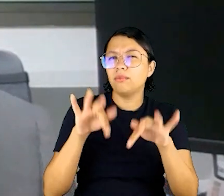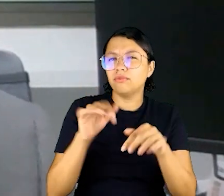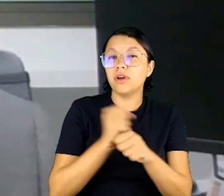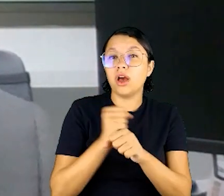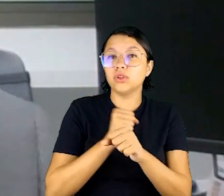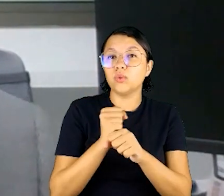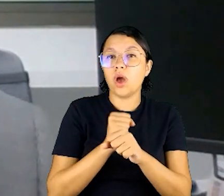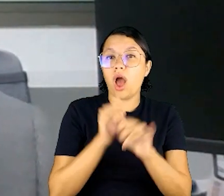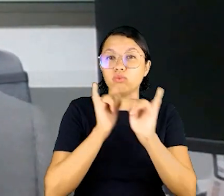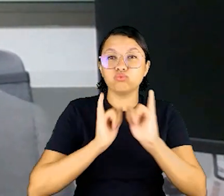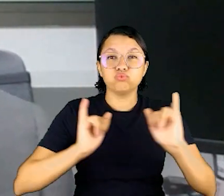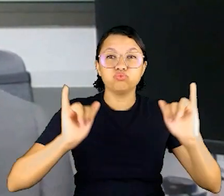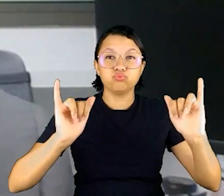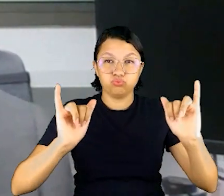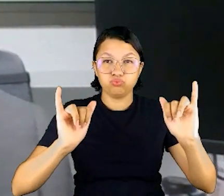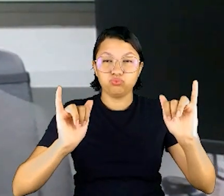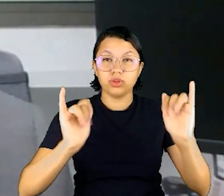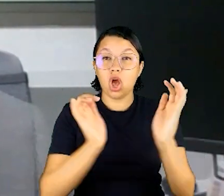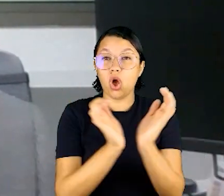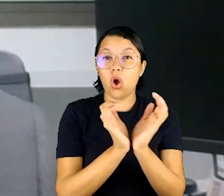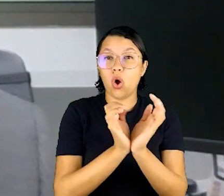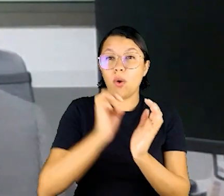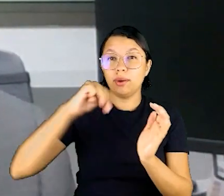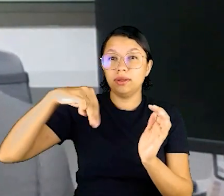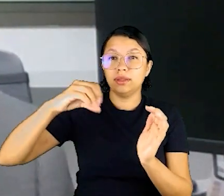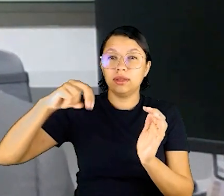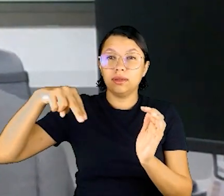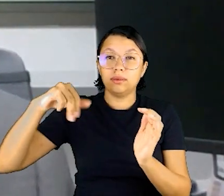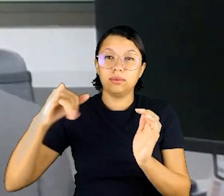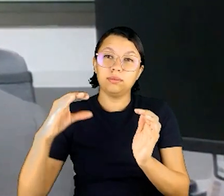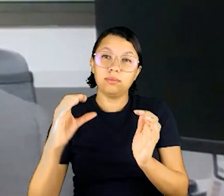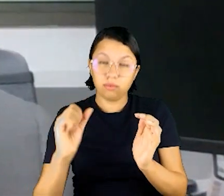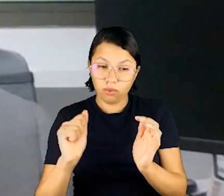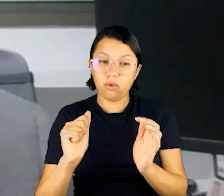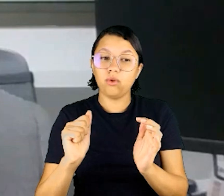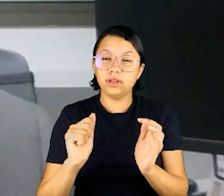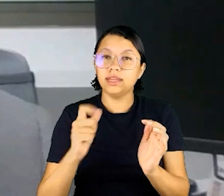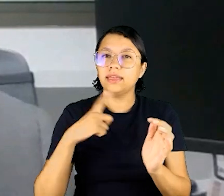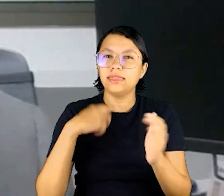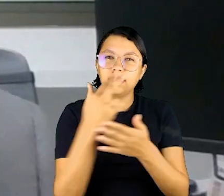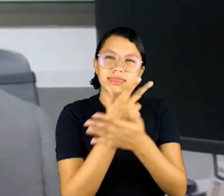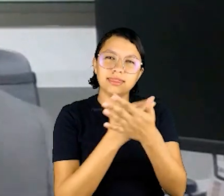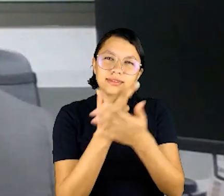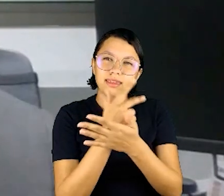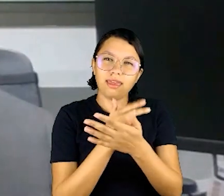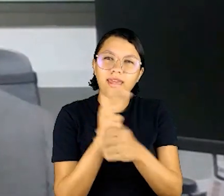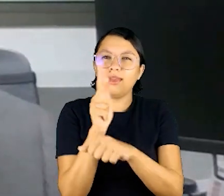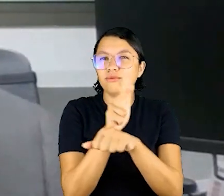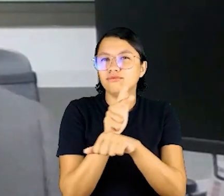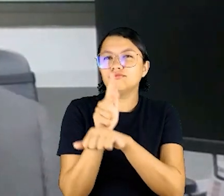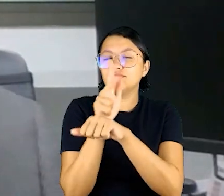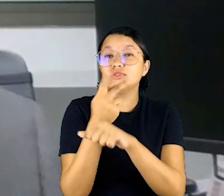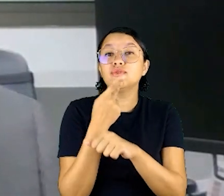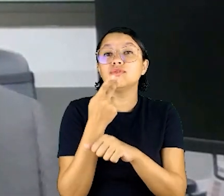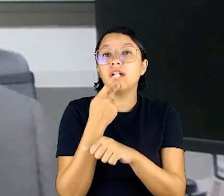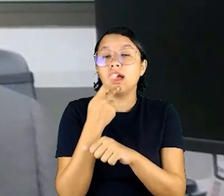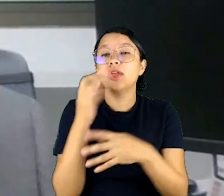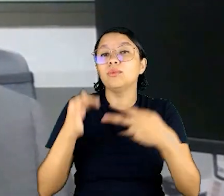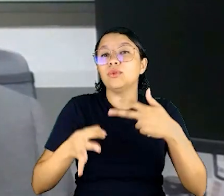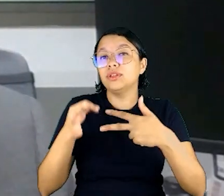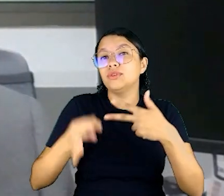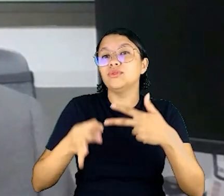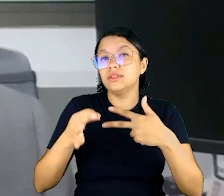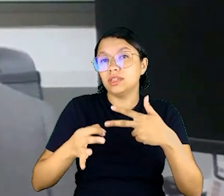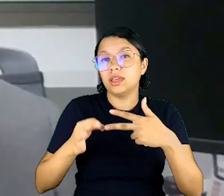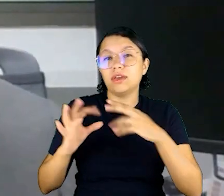o próprio Supremo lança a campanha Turma da Mônica e o Poder Judiciário, que tem tirinhas e vídeos, né, com a Turma da Mônica, falando sobre